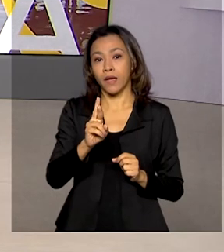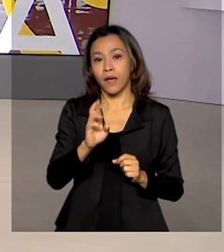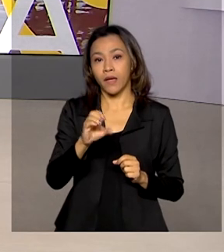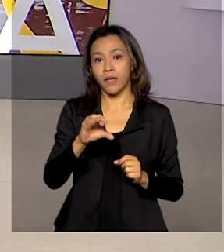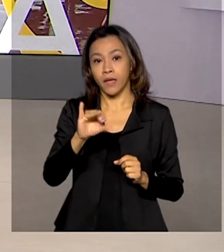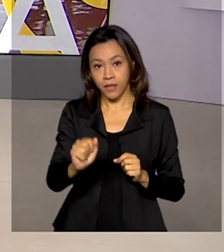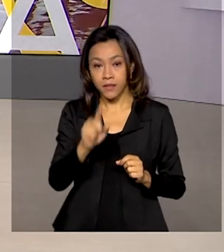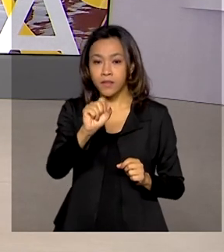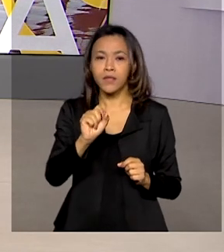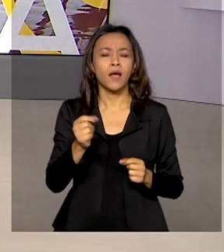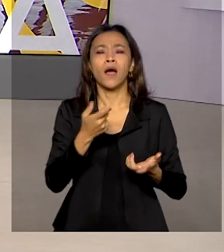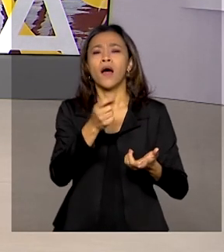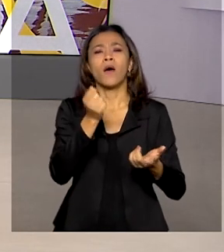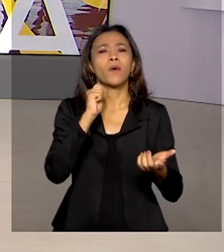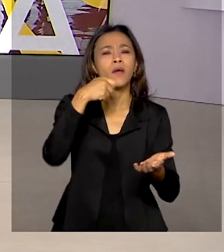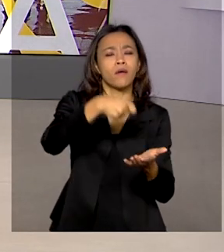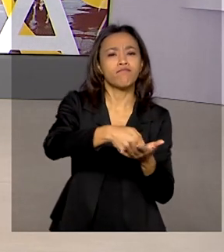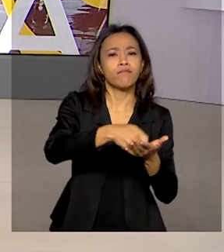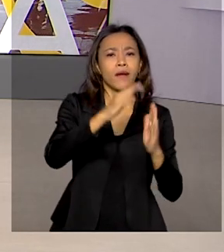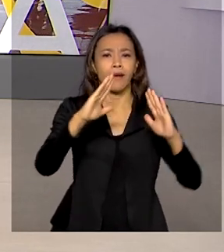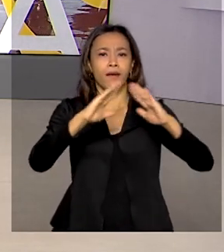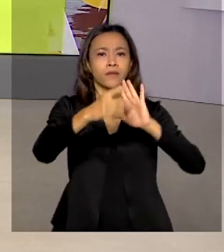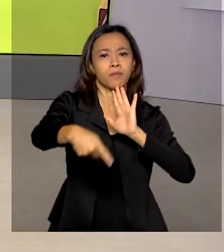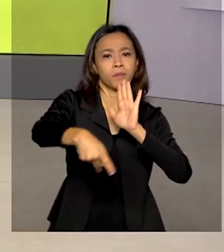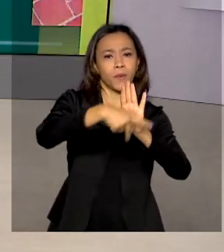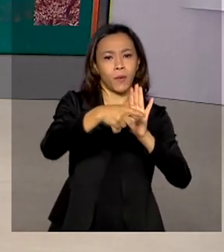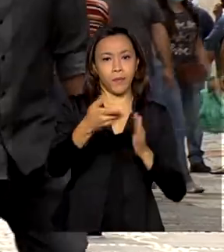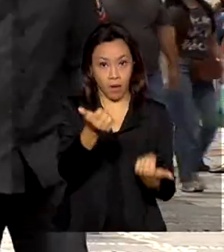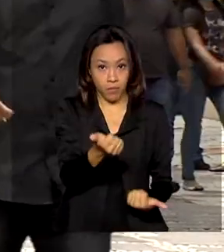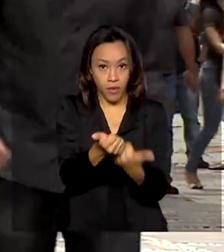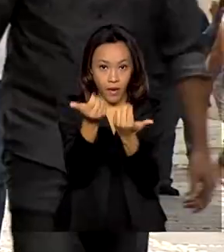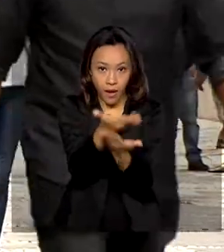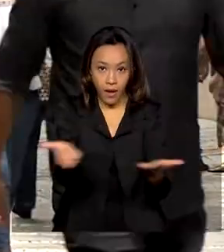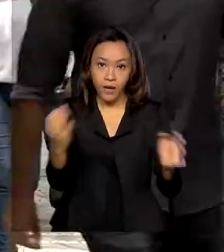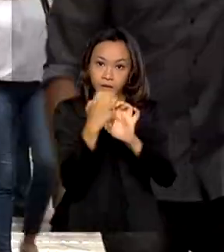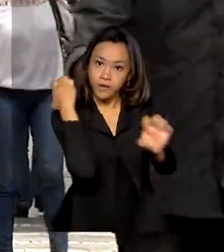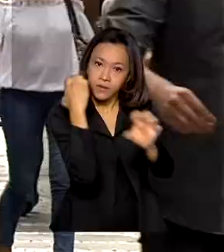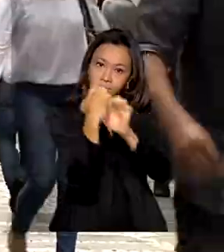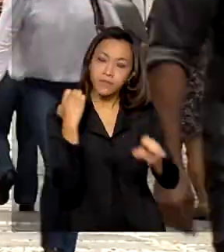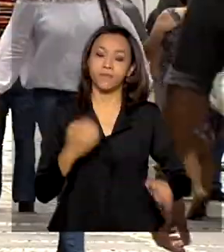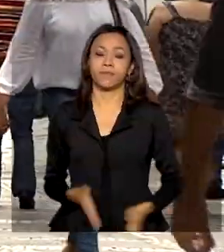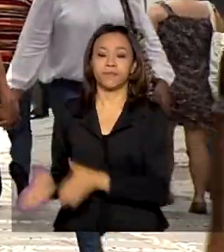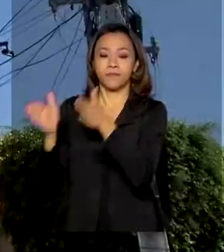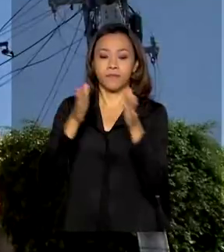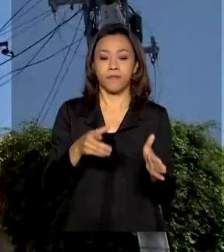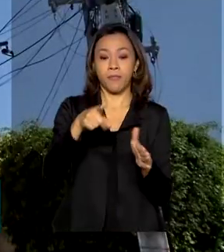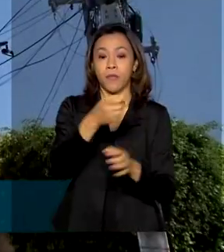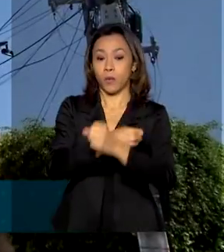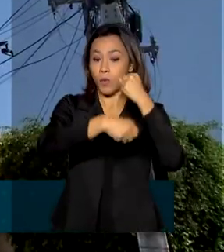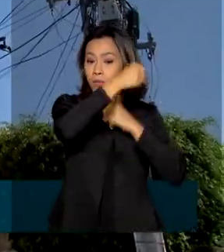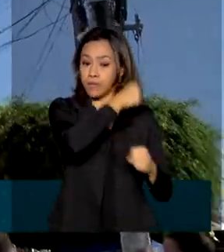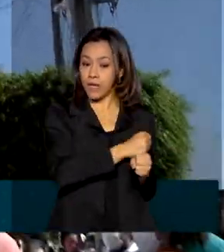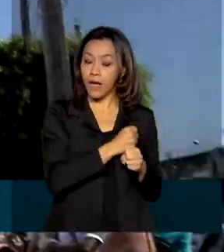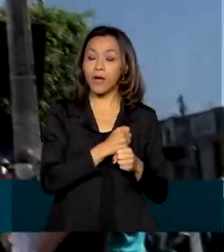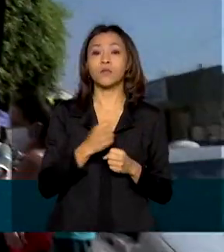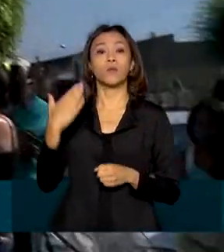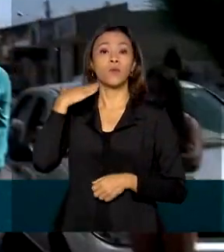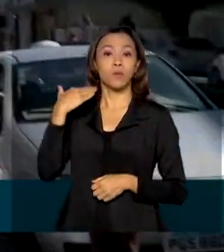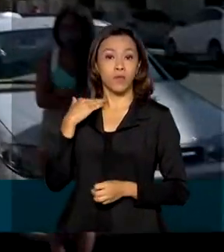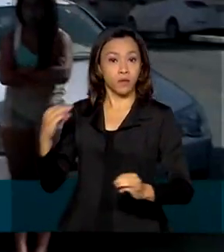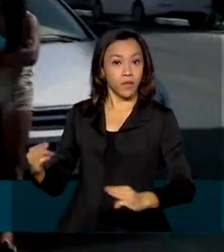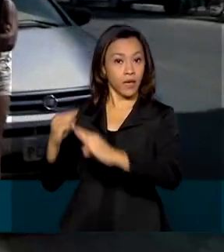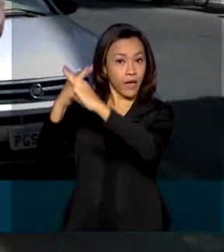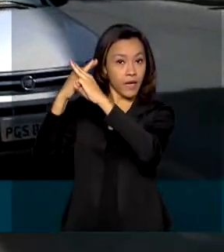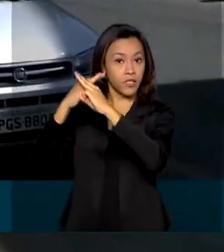apoio ao setor da construção civil. No ano passado, com a pandemia, a Caixa Econômica Federal